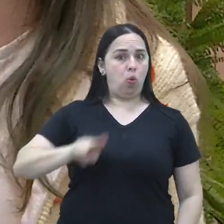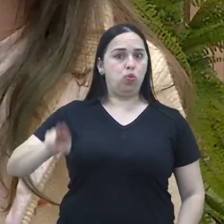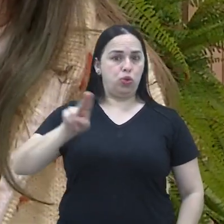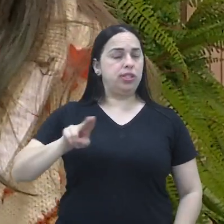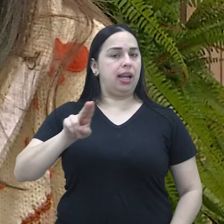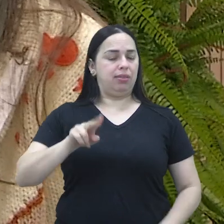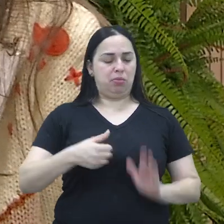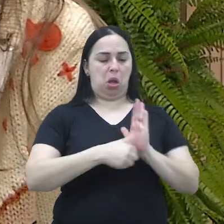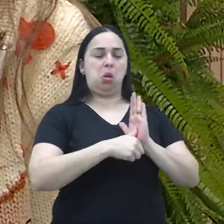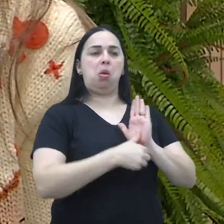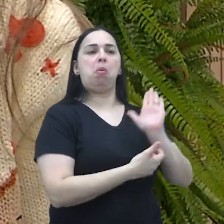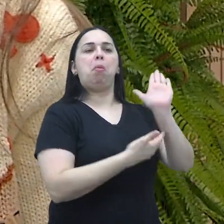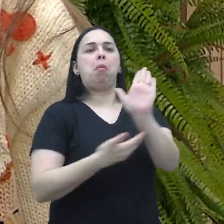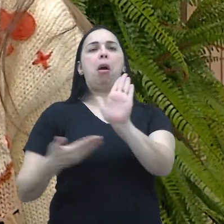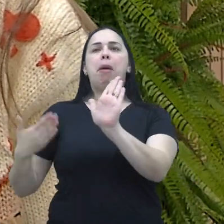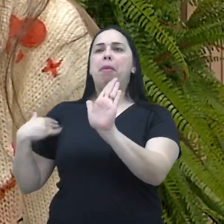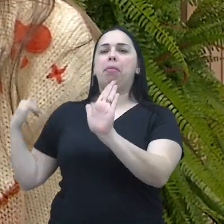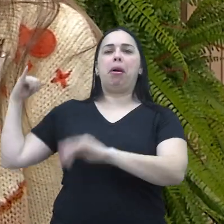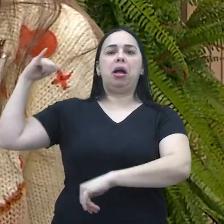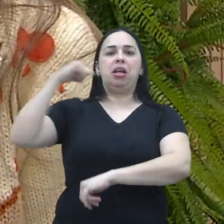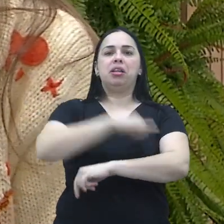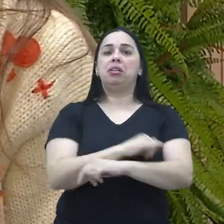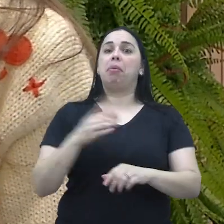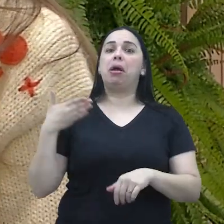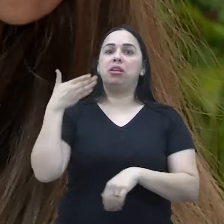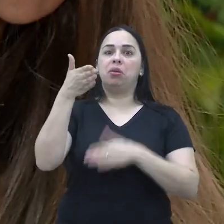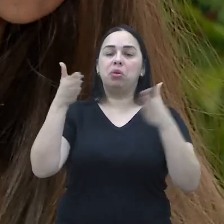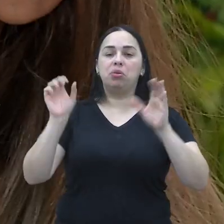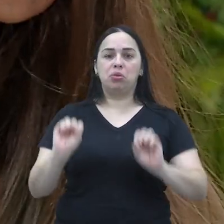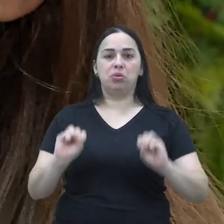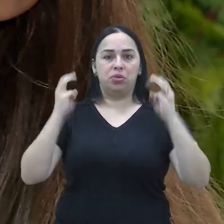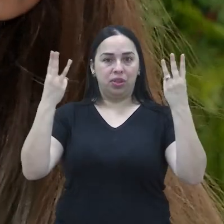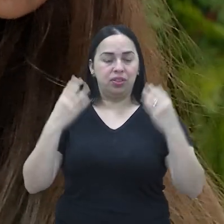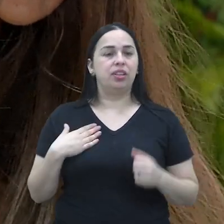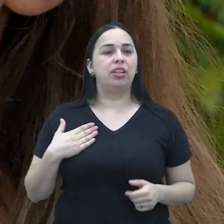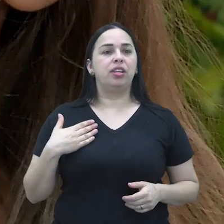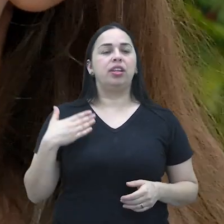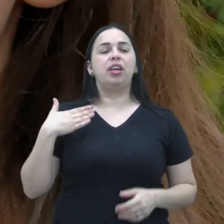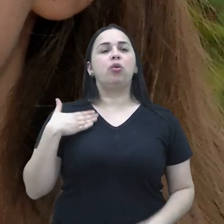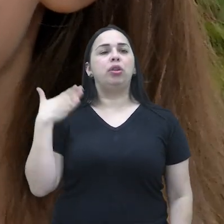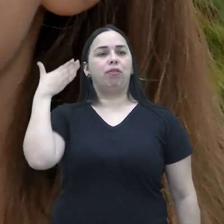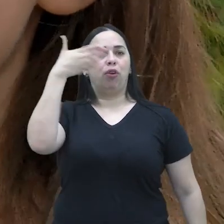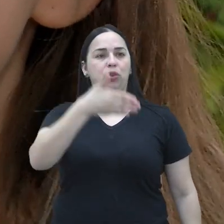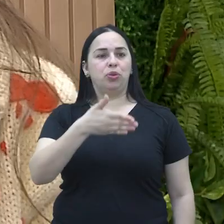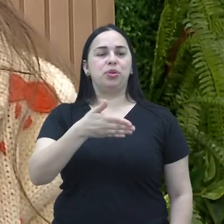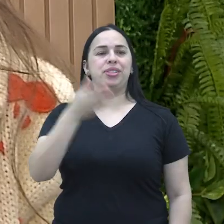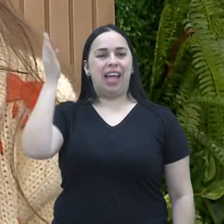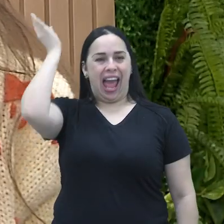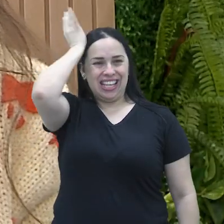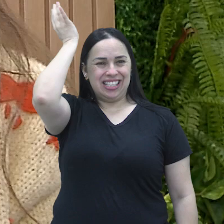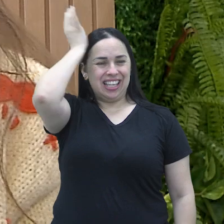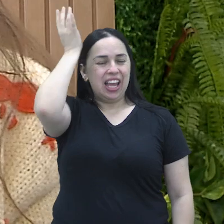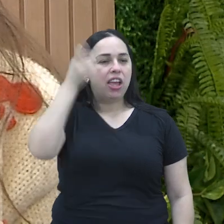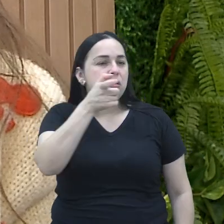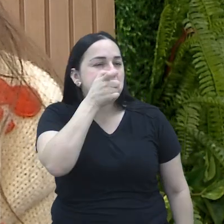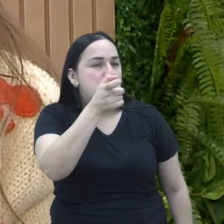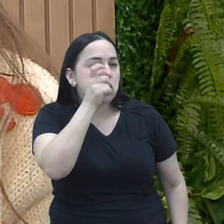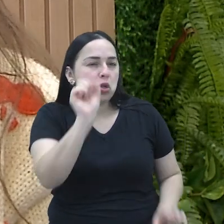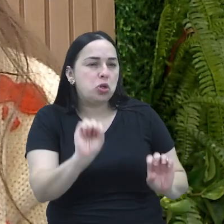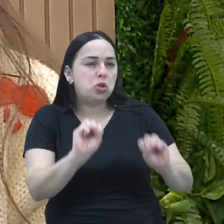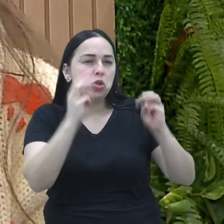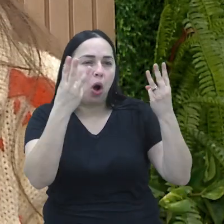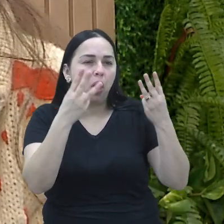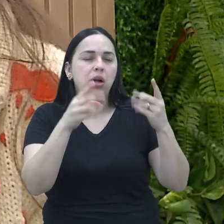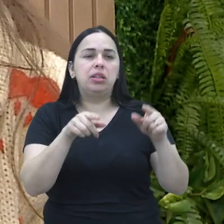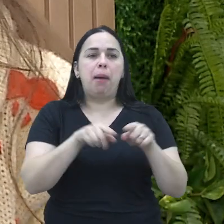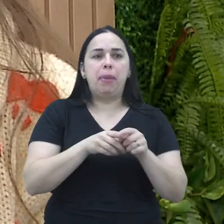que conhecemos no início da reportagem, já usa o dela para viajar e até para curtir shows com a família. Eu uso bastante quando eu vou para o